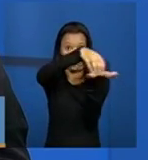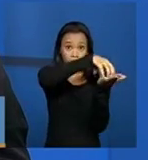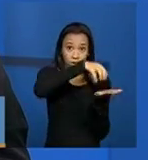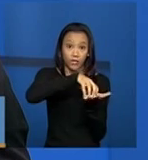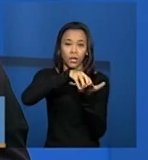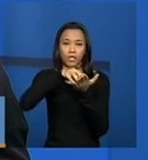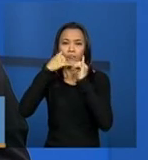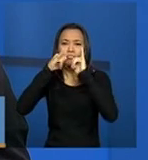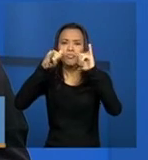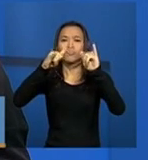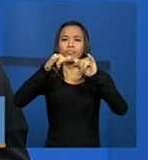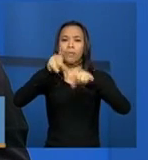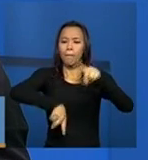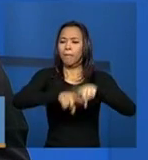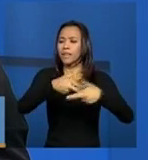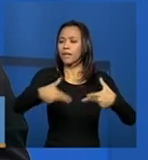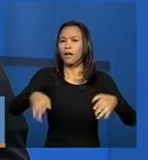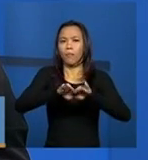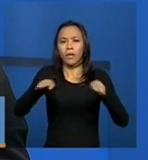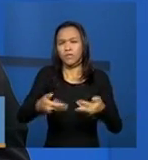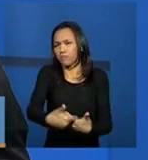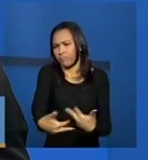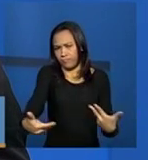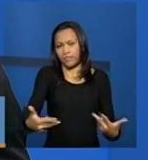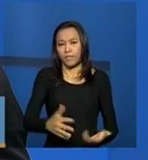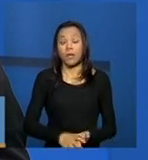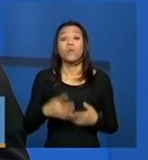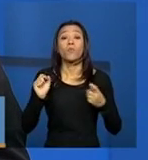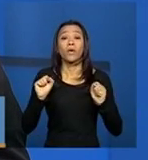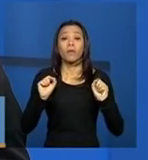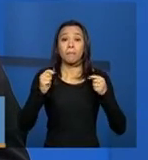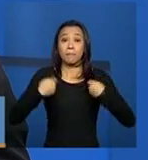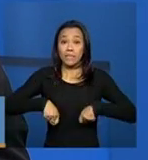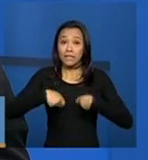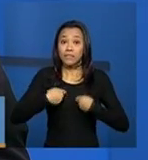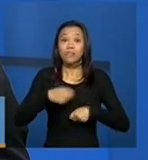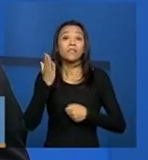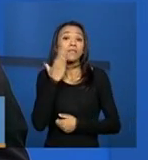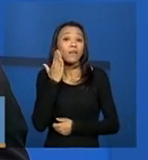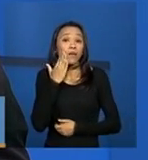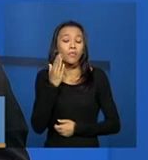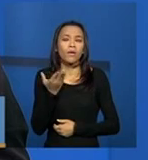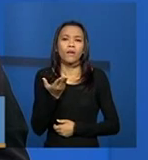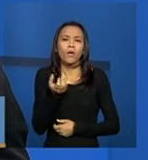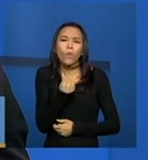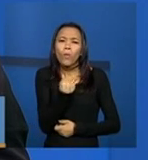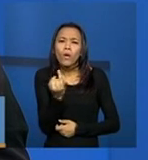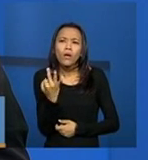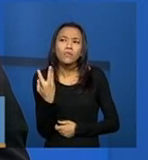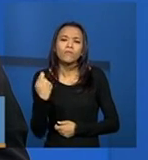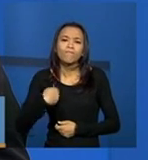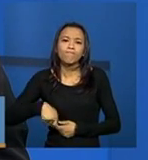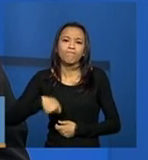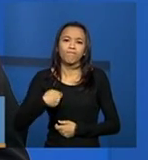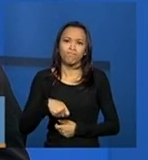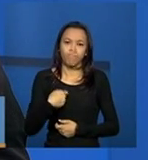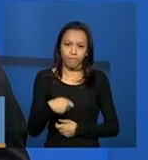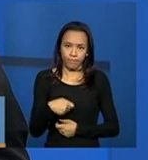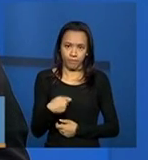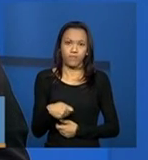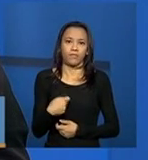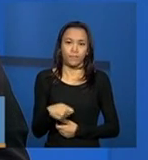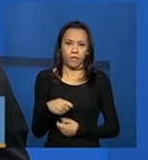na unidade. Então, assim, ele precisa ter uma noção, mais ou menos, tentar quantificar esses